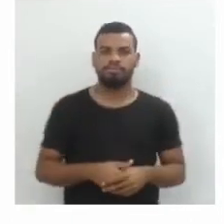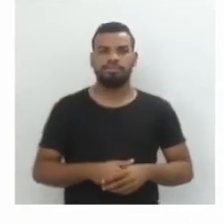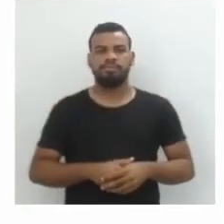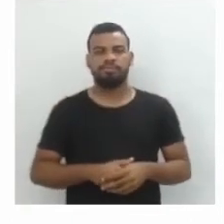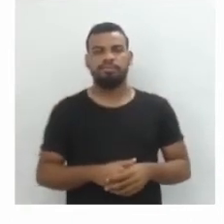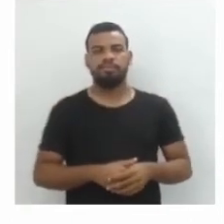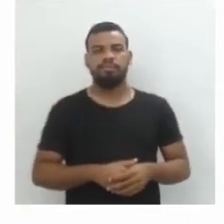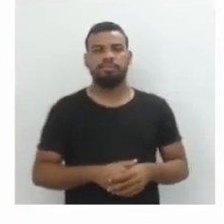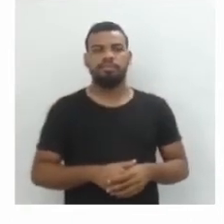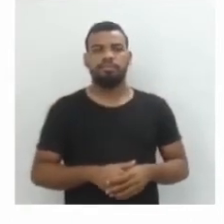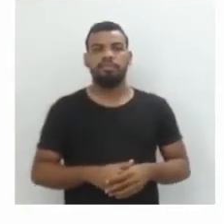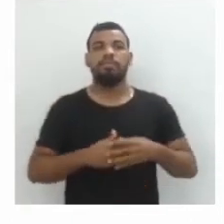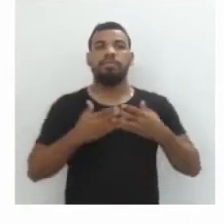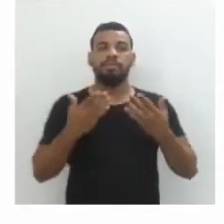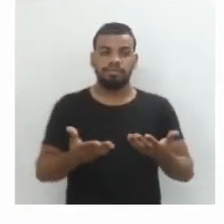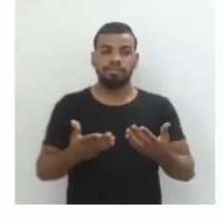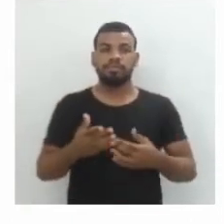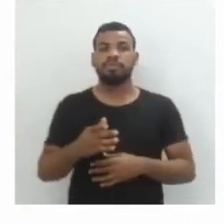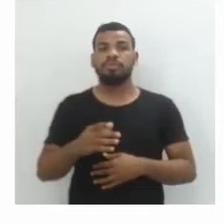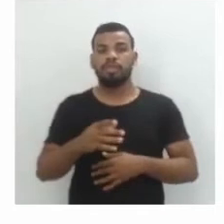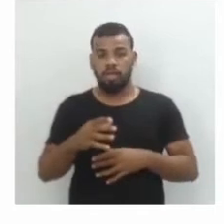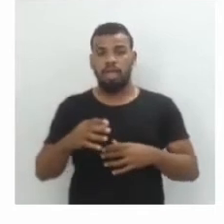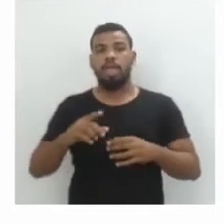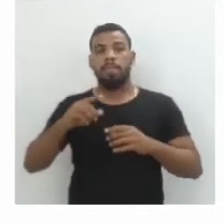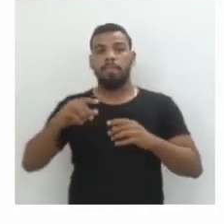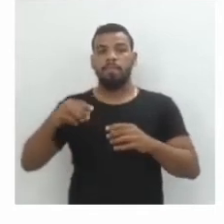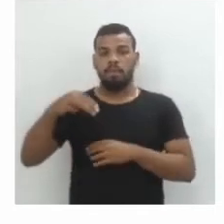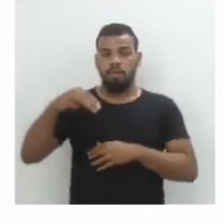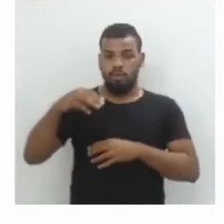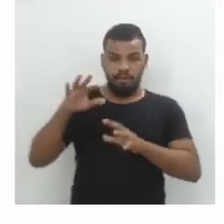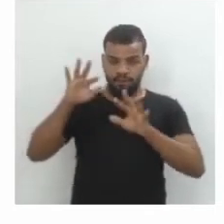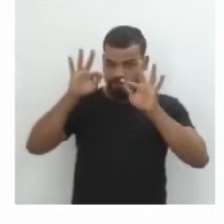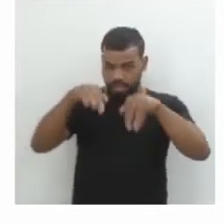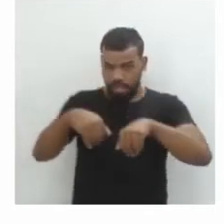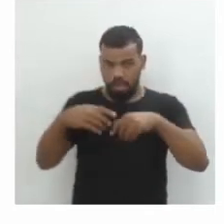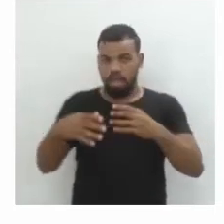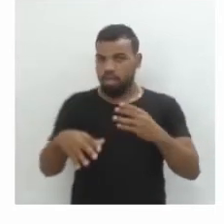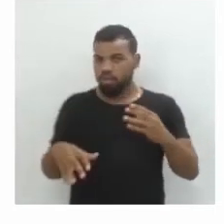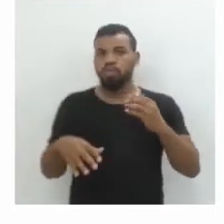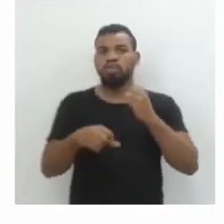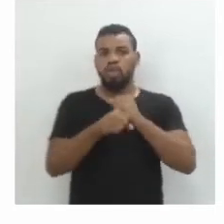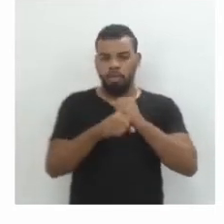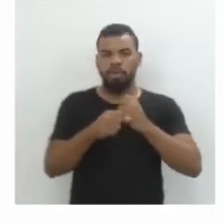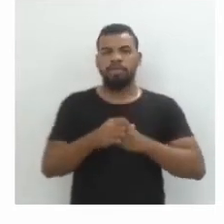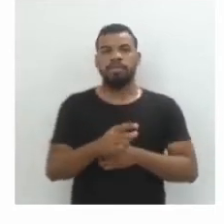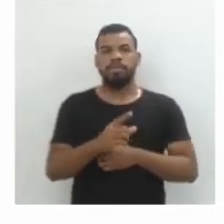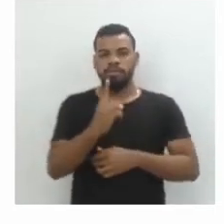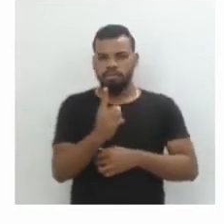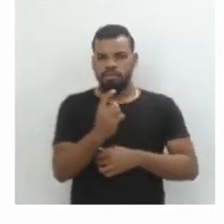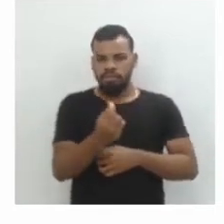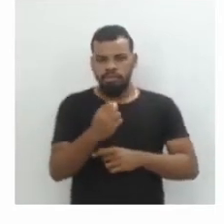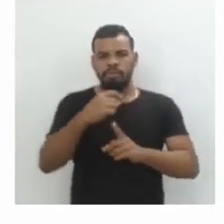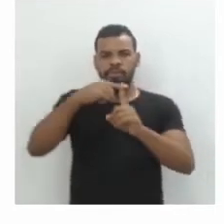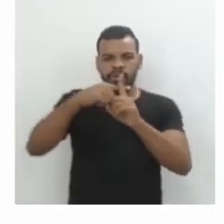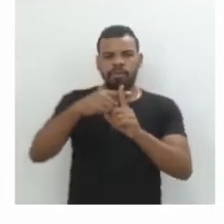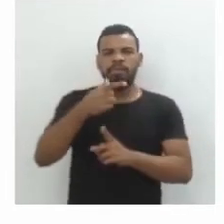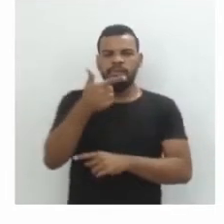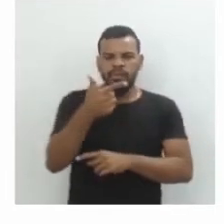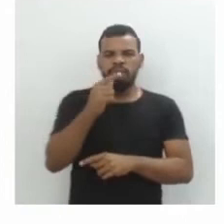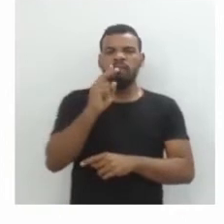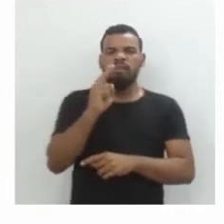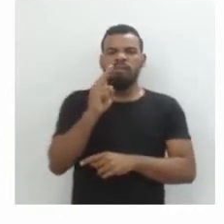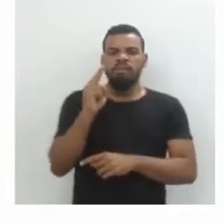de R$2.400,00. Então o montante vai ser o que? A soma do capital, que foi R$16.000,00, mais os